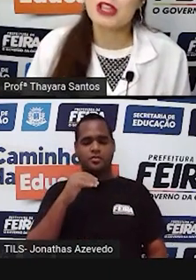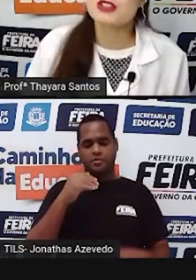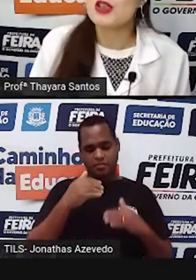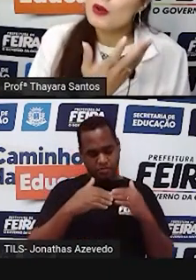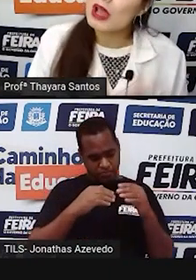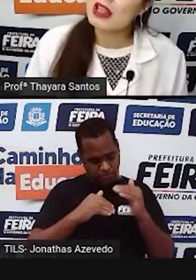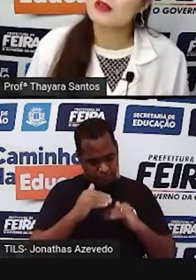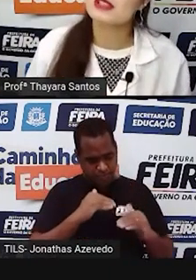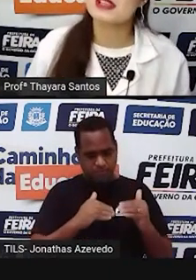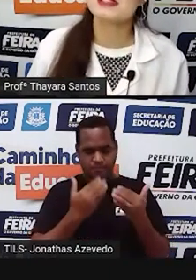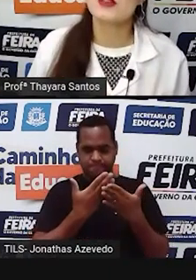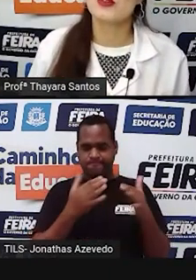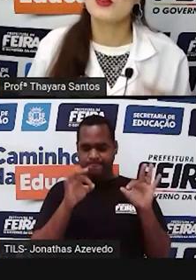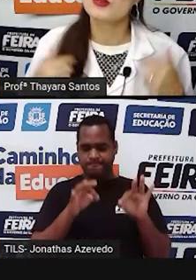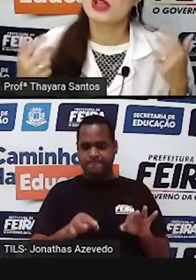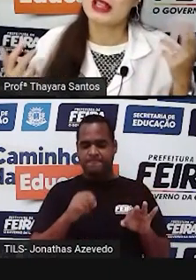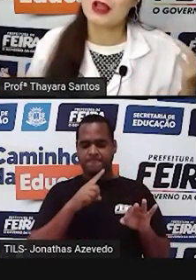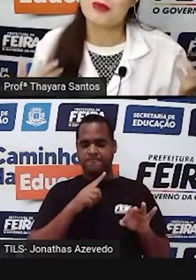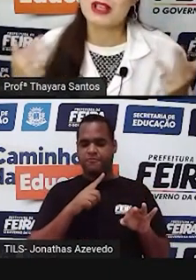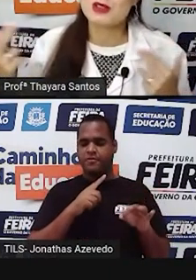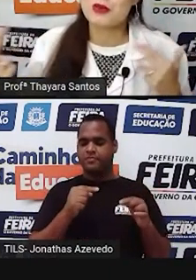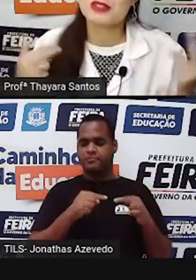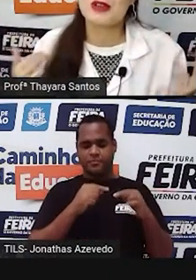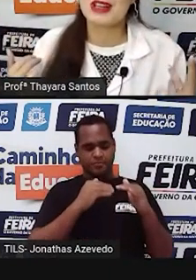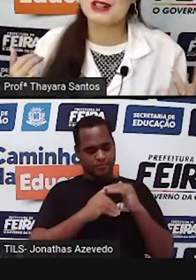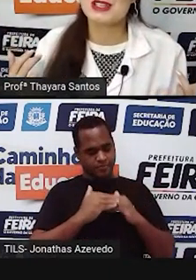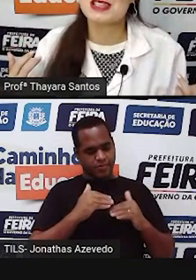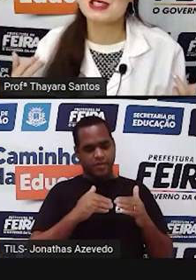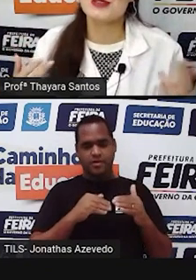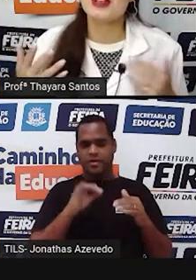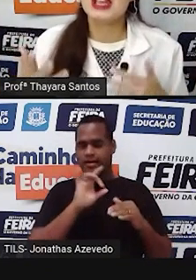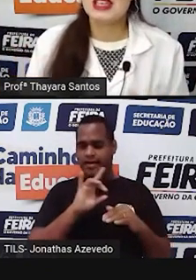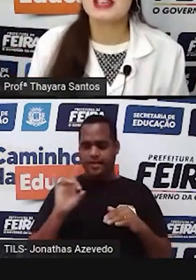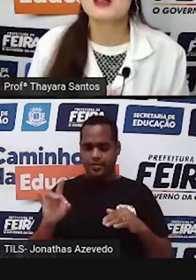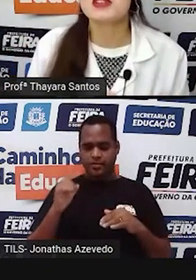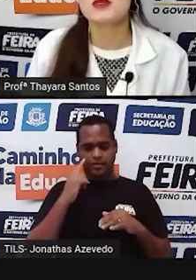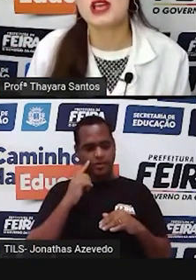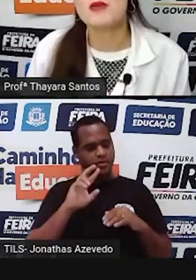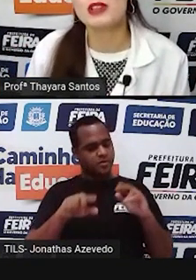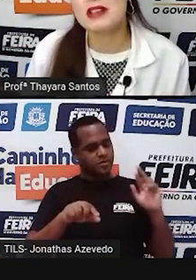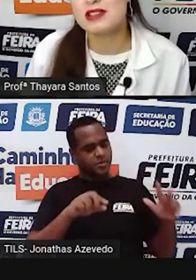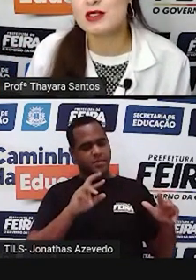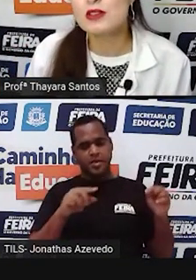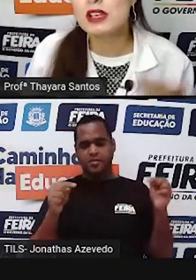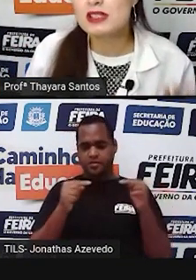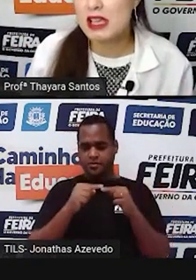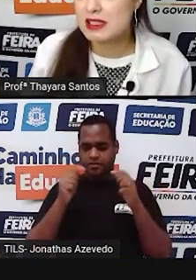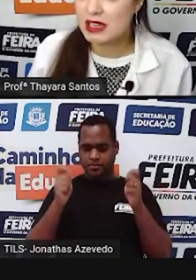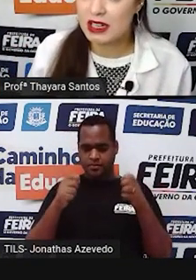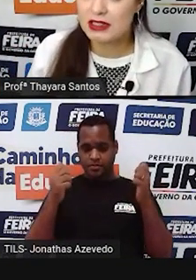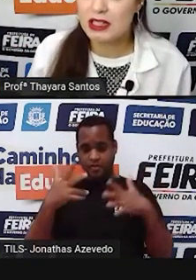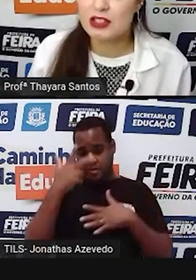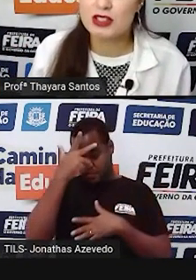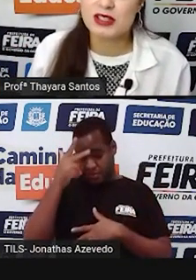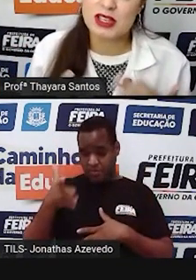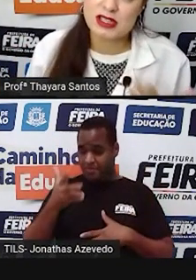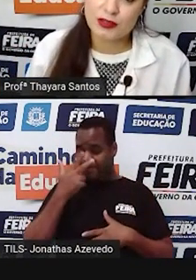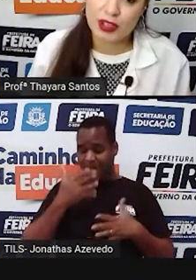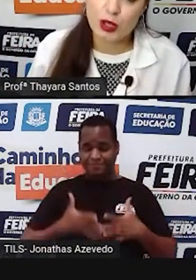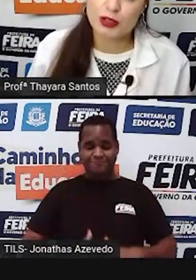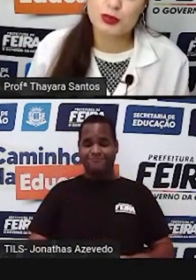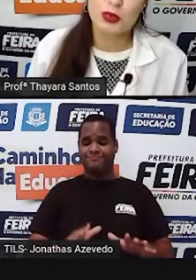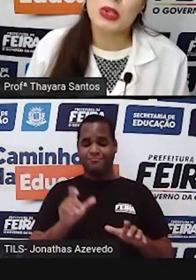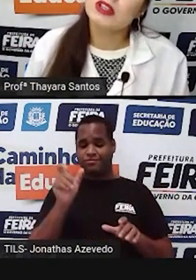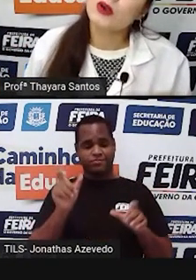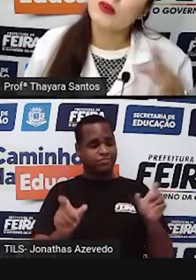justamente o alelo recessivo. Cada um passou o seu alelo recessivo e essa pessoa acabou nascendo sem essa característica, sem